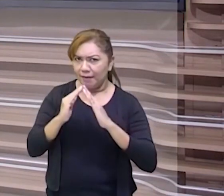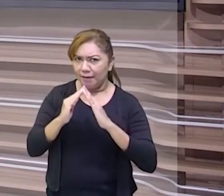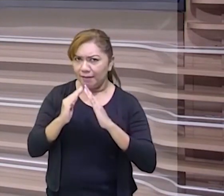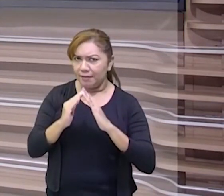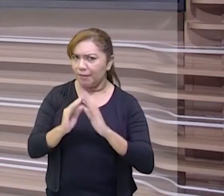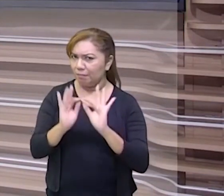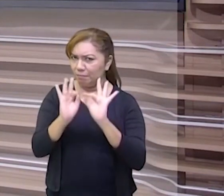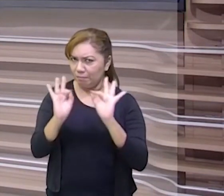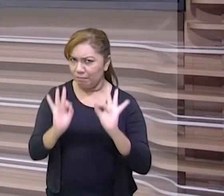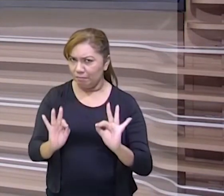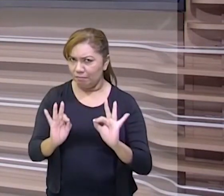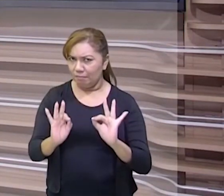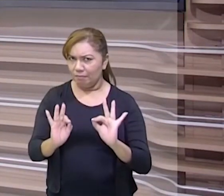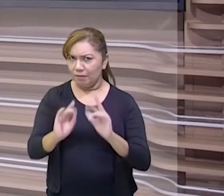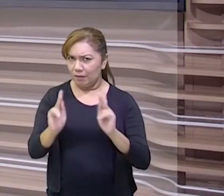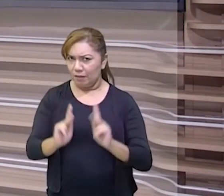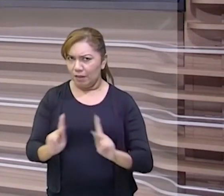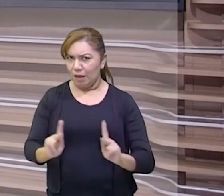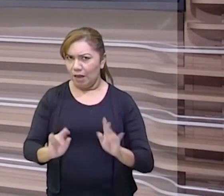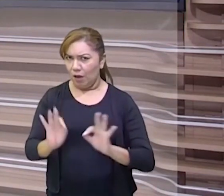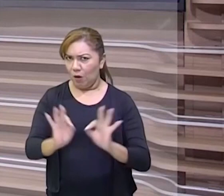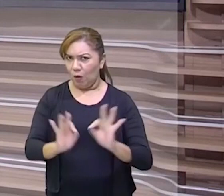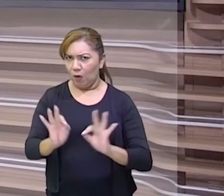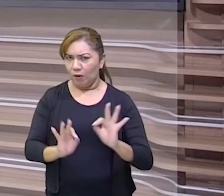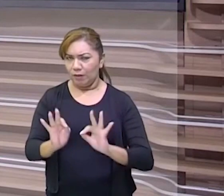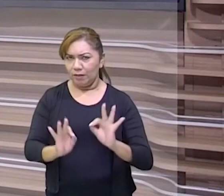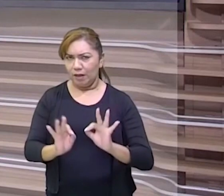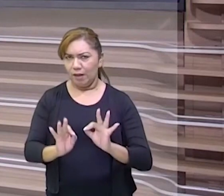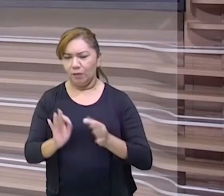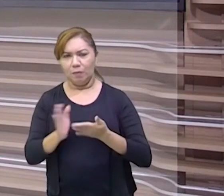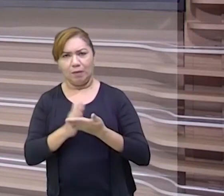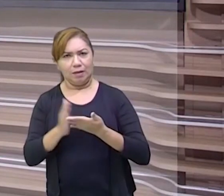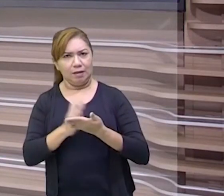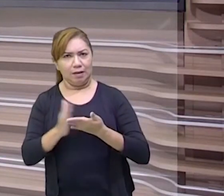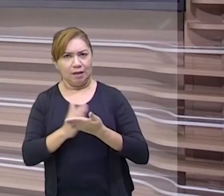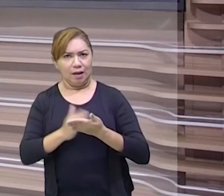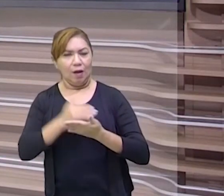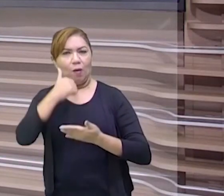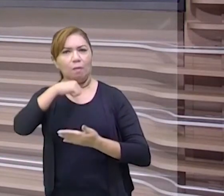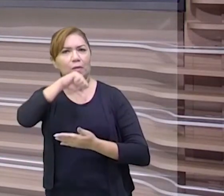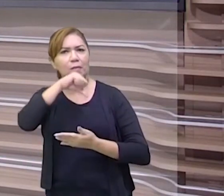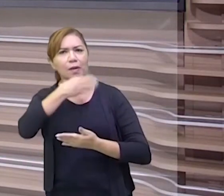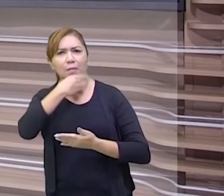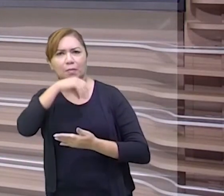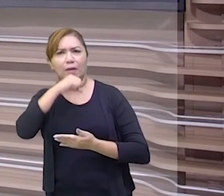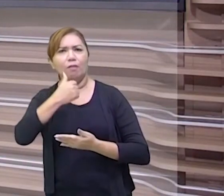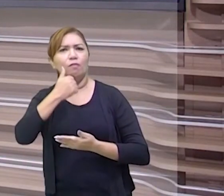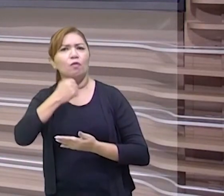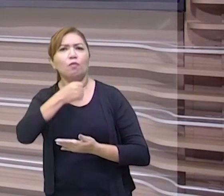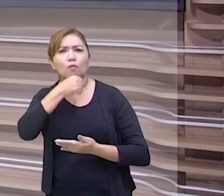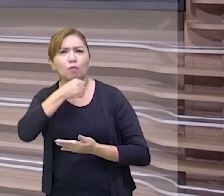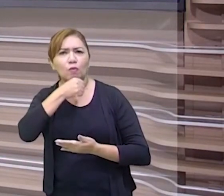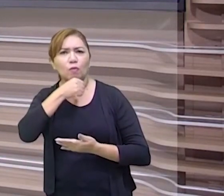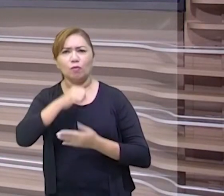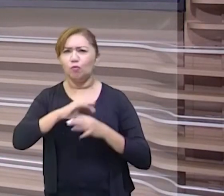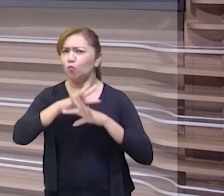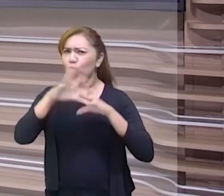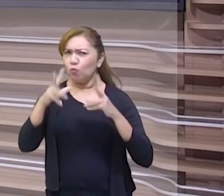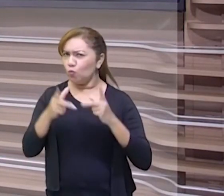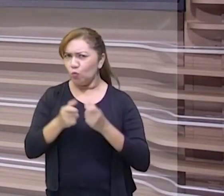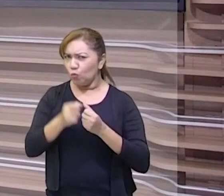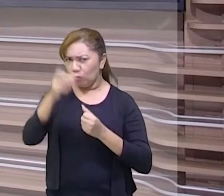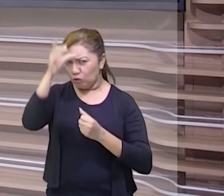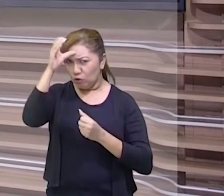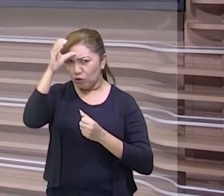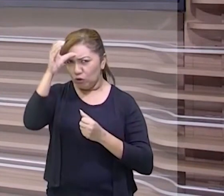favorável para a sua aprendizagem? Está com seu material aí do lado? Papai, mamãe, vovô, vovó, titio, todo mundo aí auxiliando?